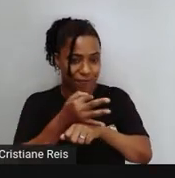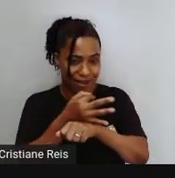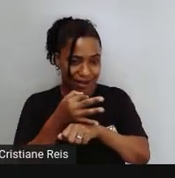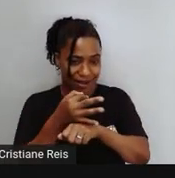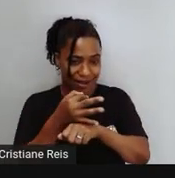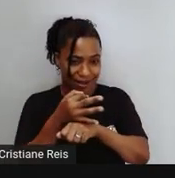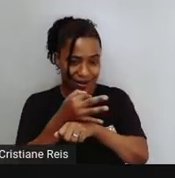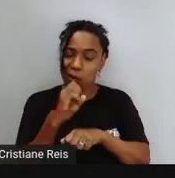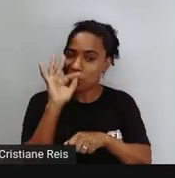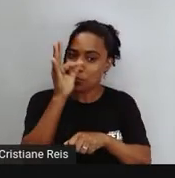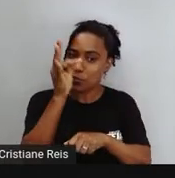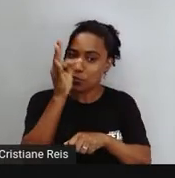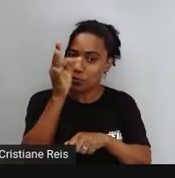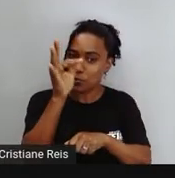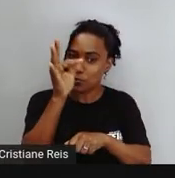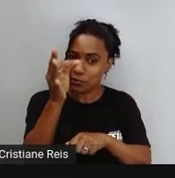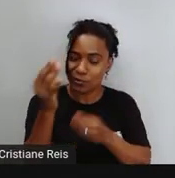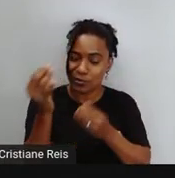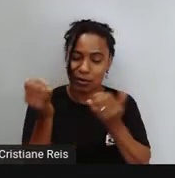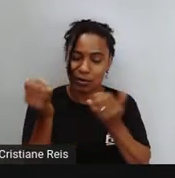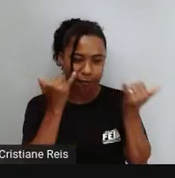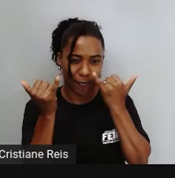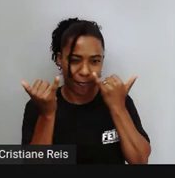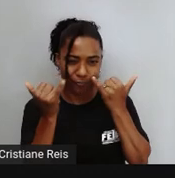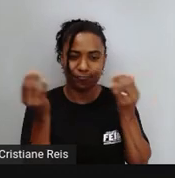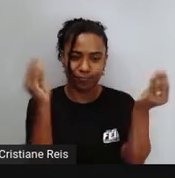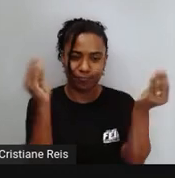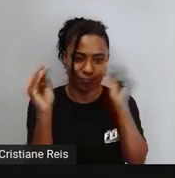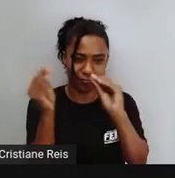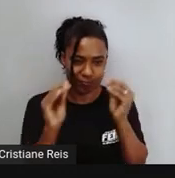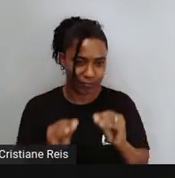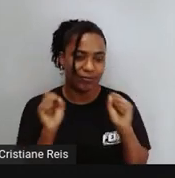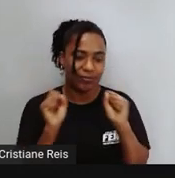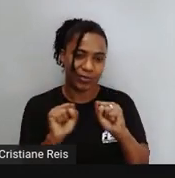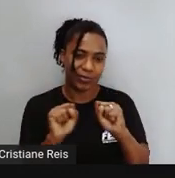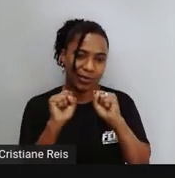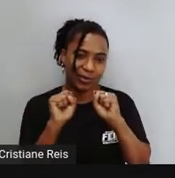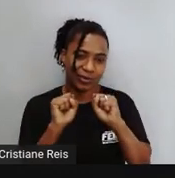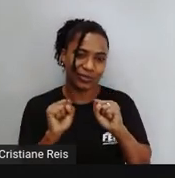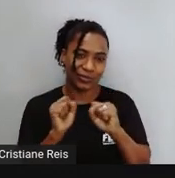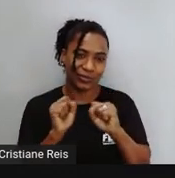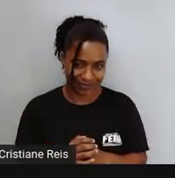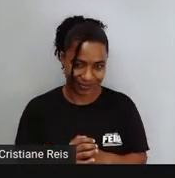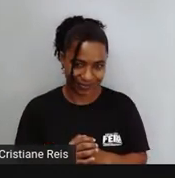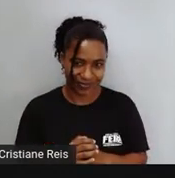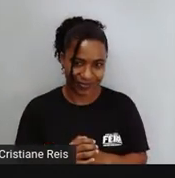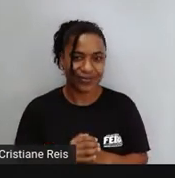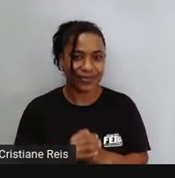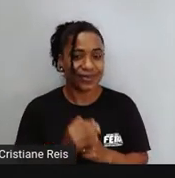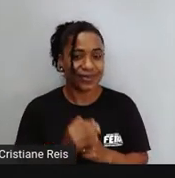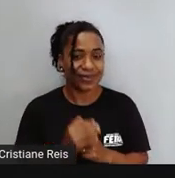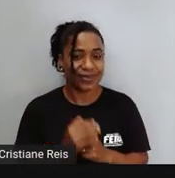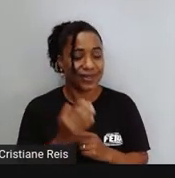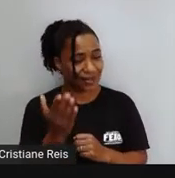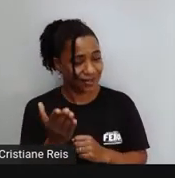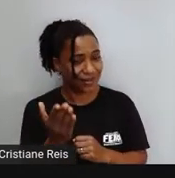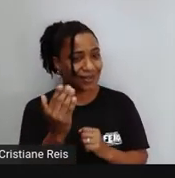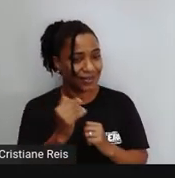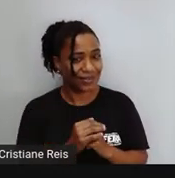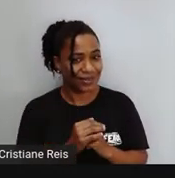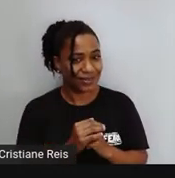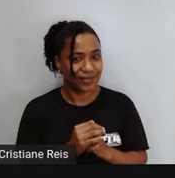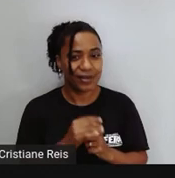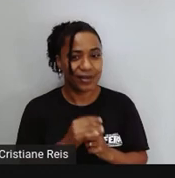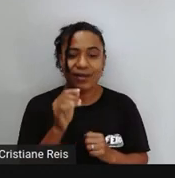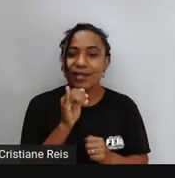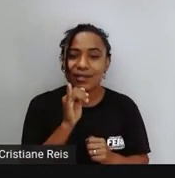De vida Capricha Ok? E eu trago aqui Para vocês Novamente Mais um exemplo De um infográfico Para que vocês